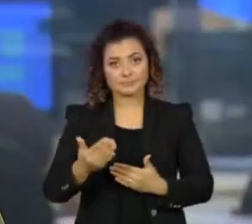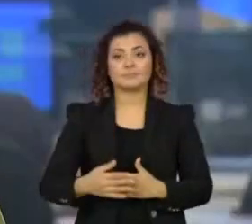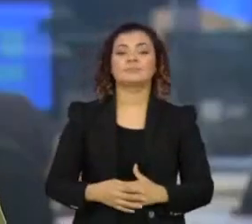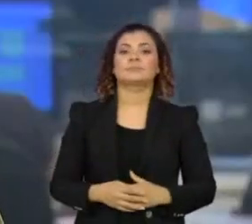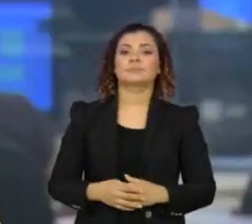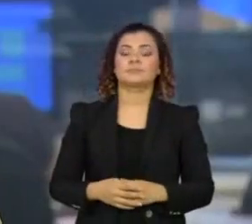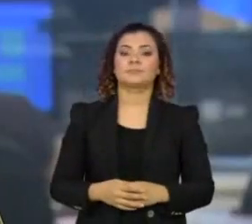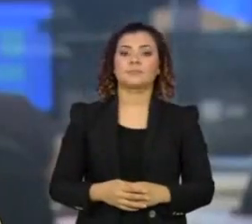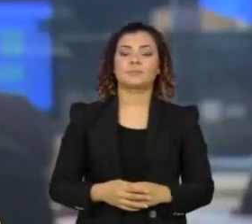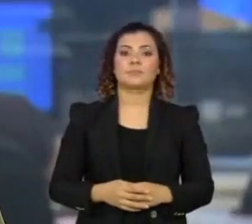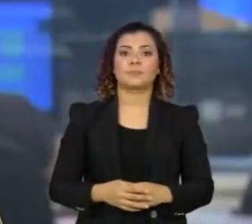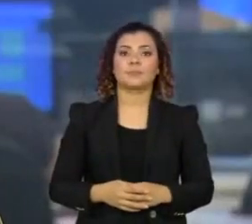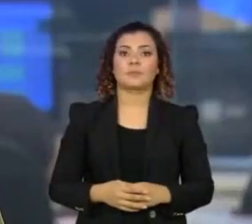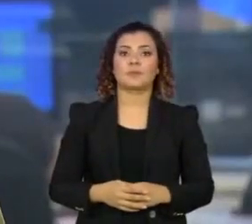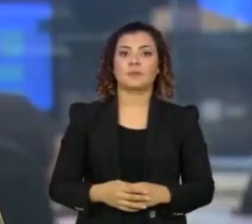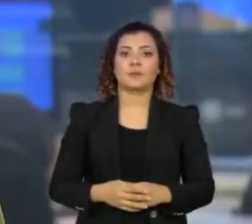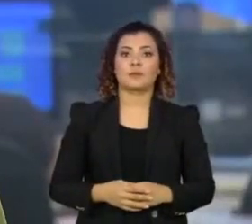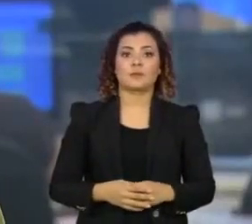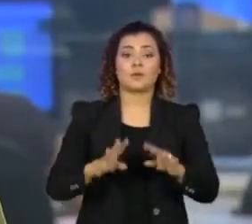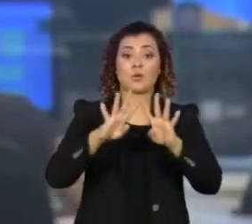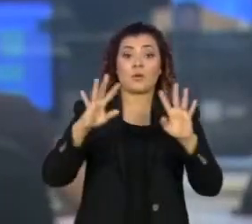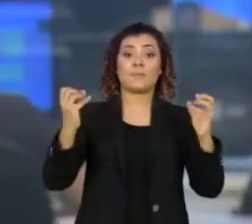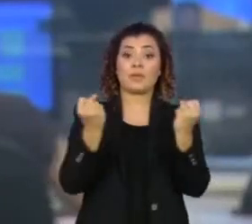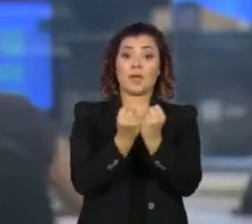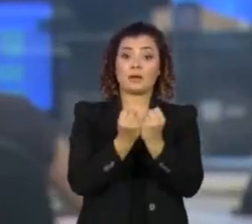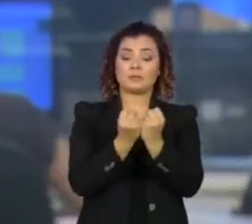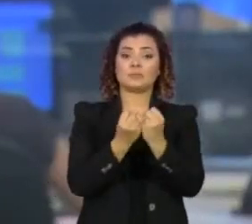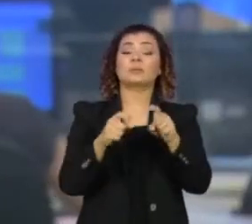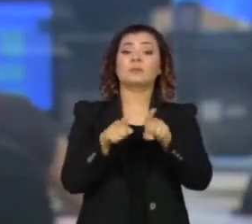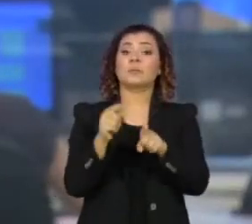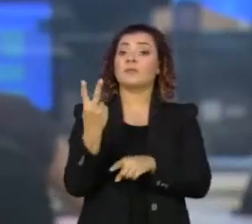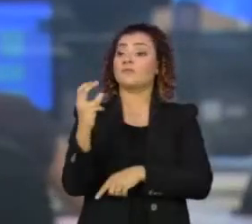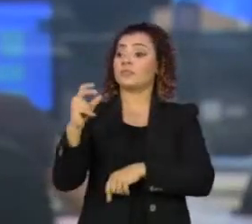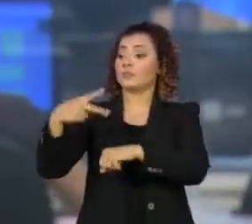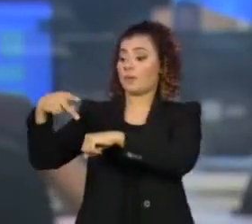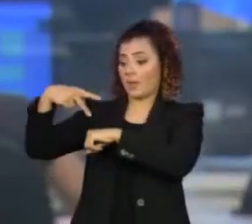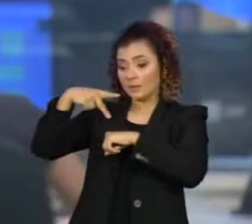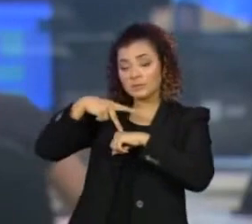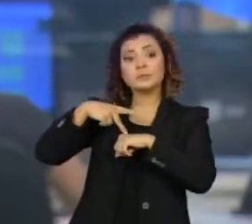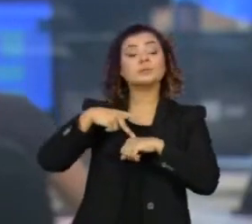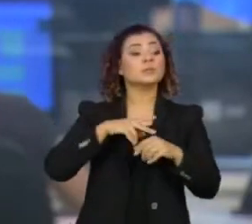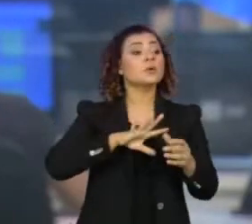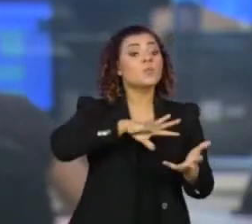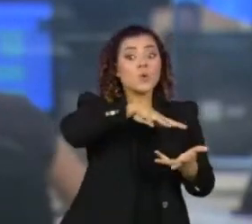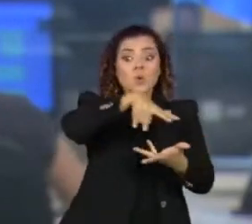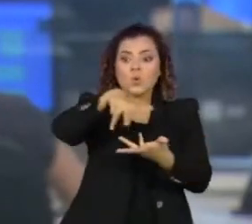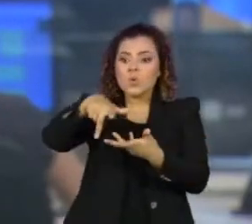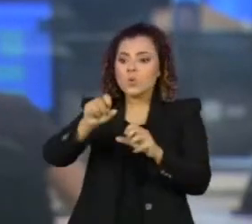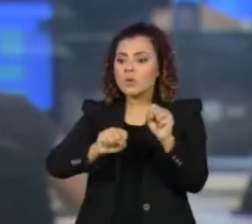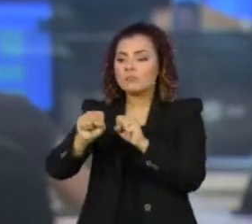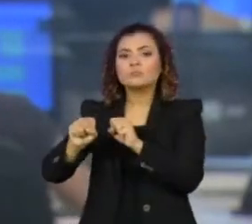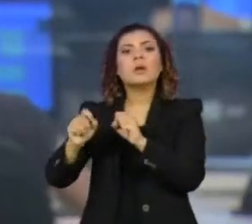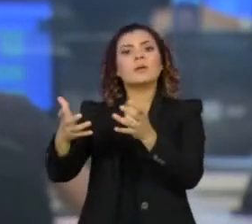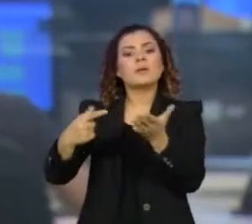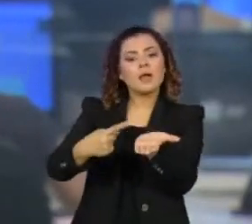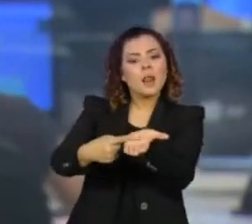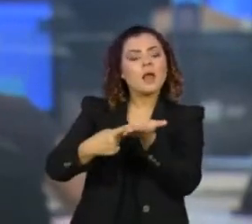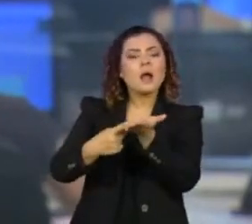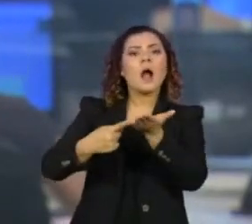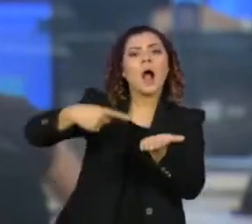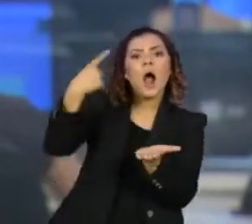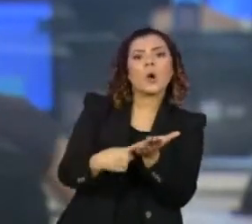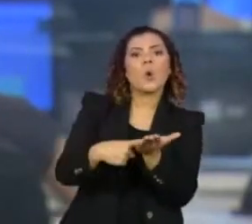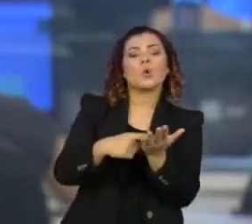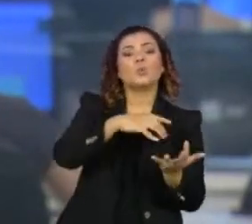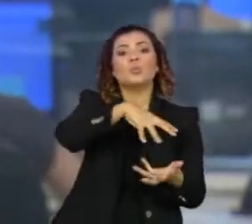A Organização Mundial de Saúde, em mais 20 países e agências globais, pretendem criar um tratado internacional